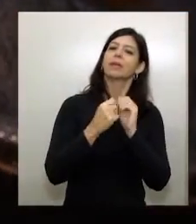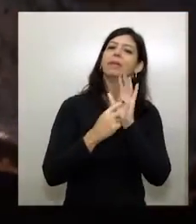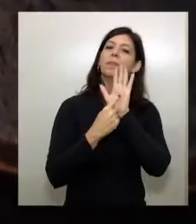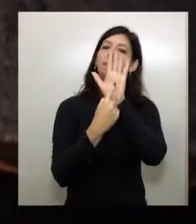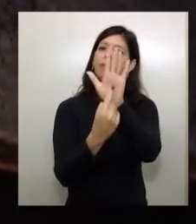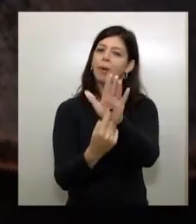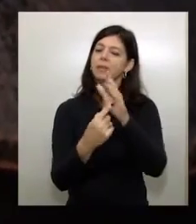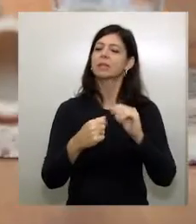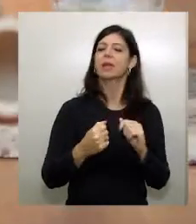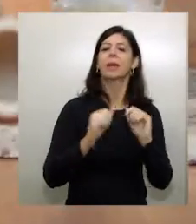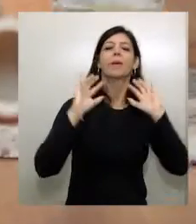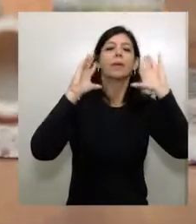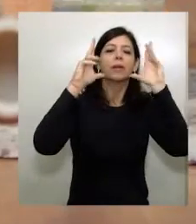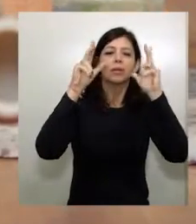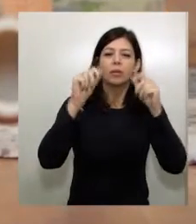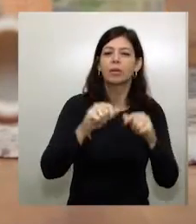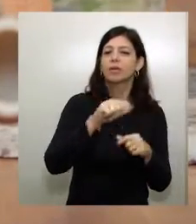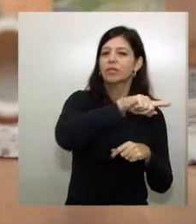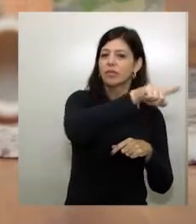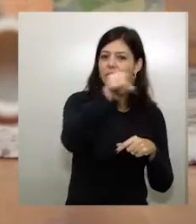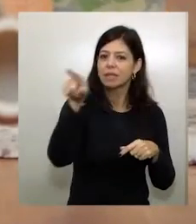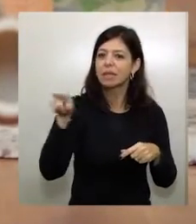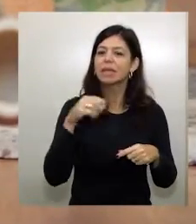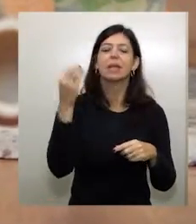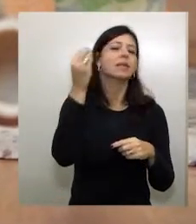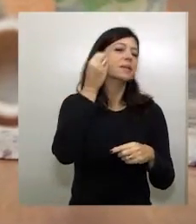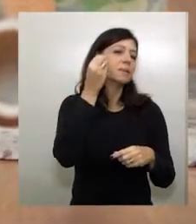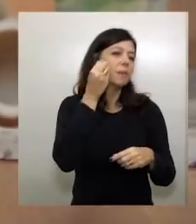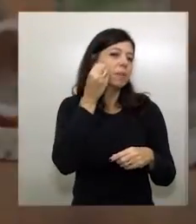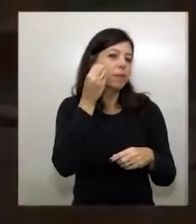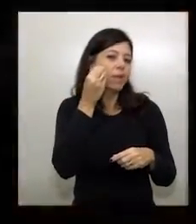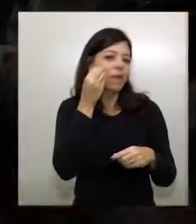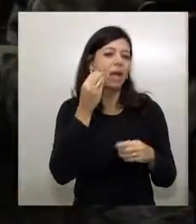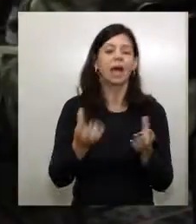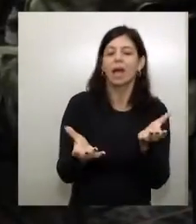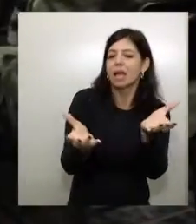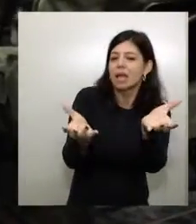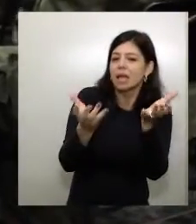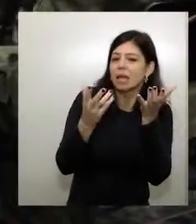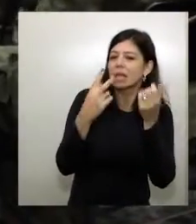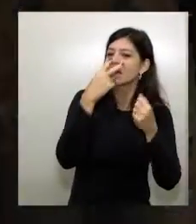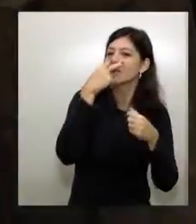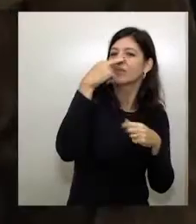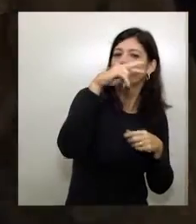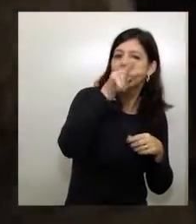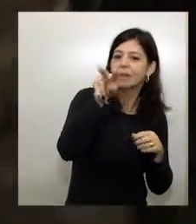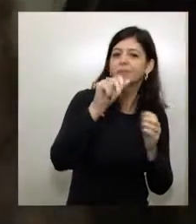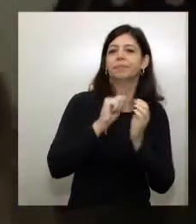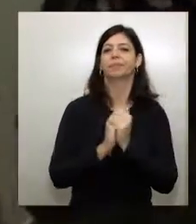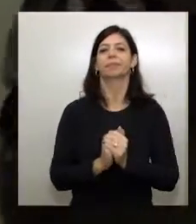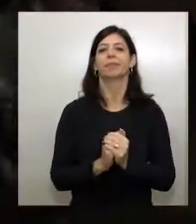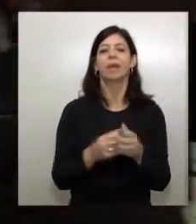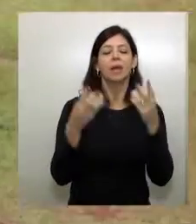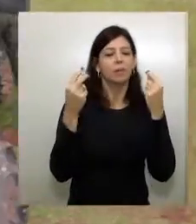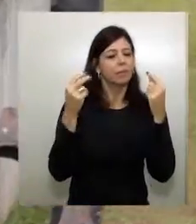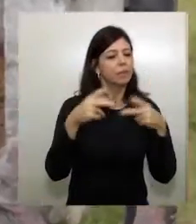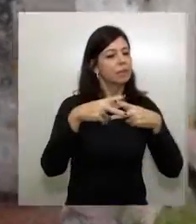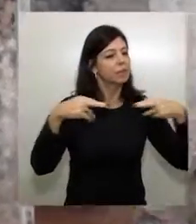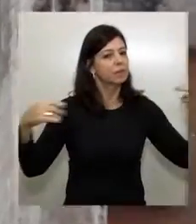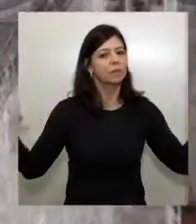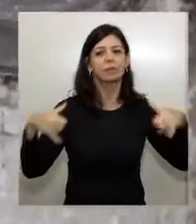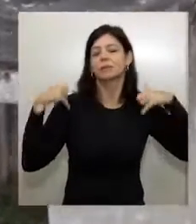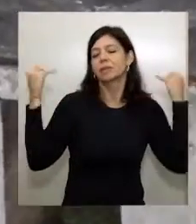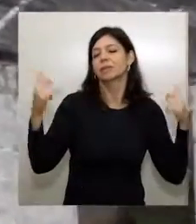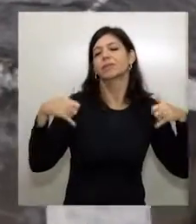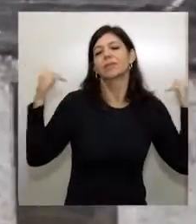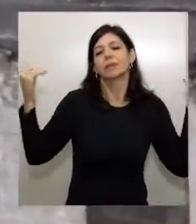rural de Araras guarda só para você descobrir e desfrutar. Diversão e adrenalina para adultos e crianças, em um